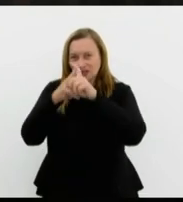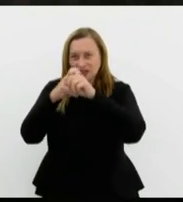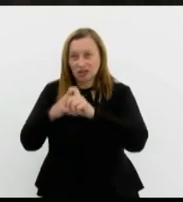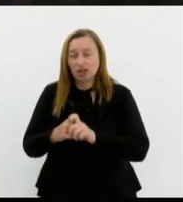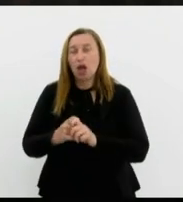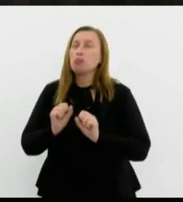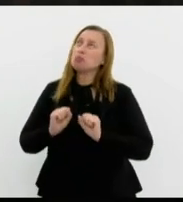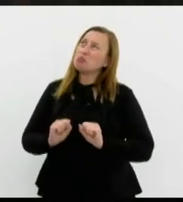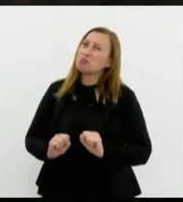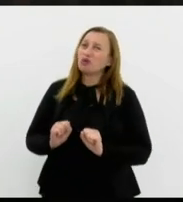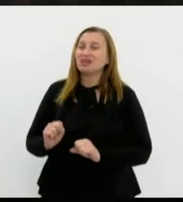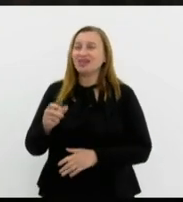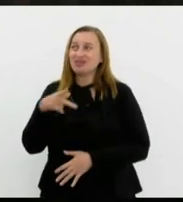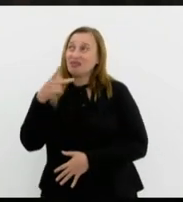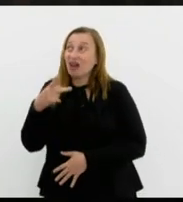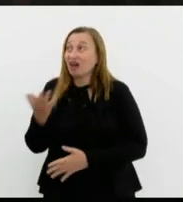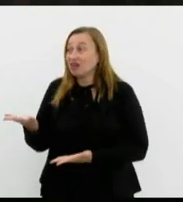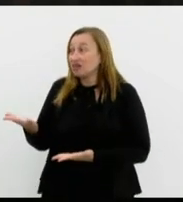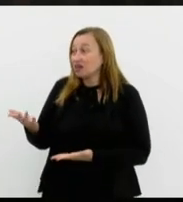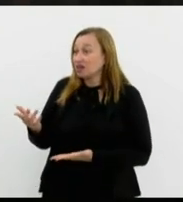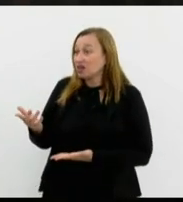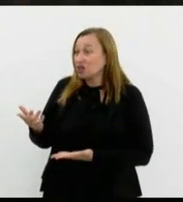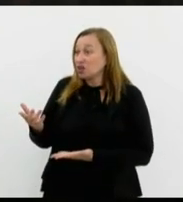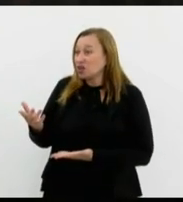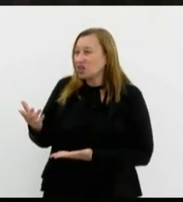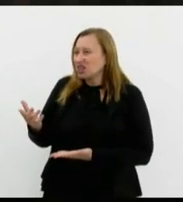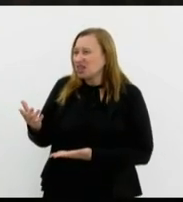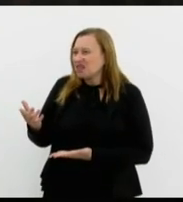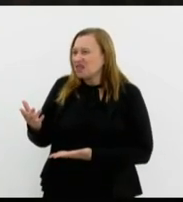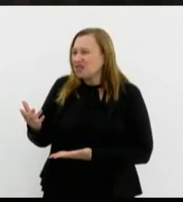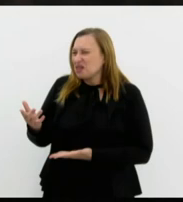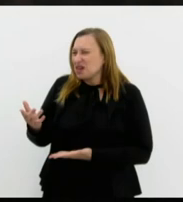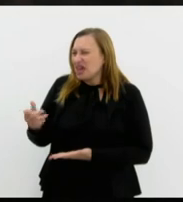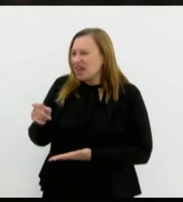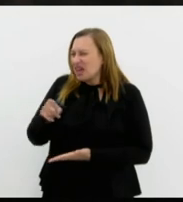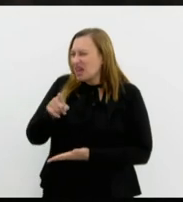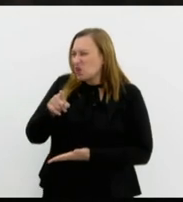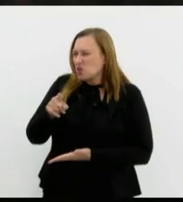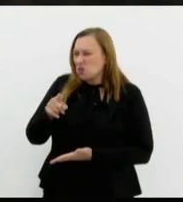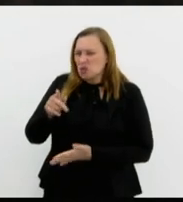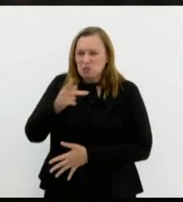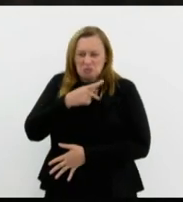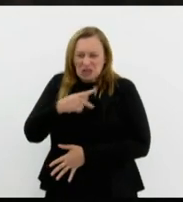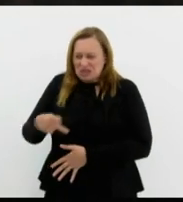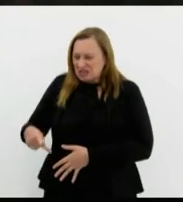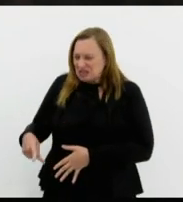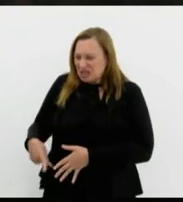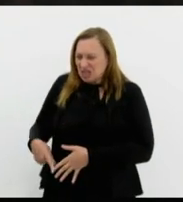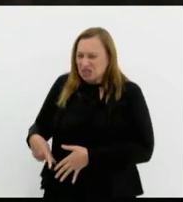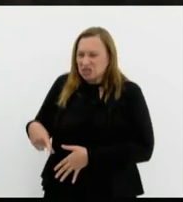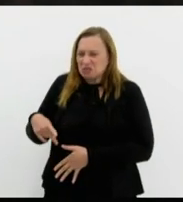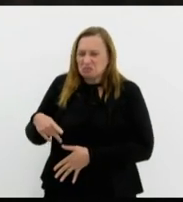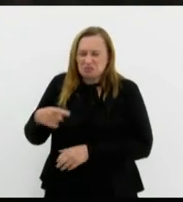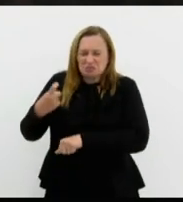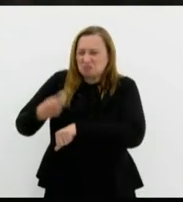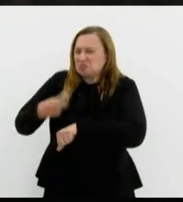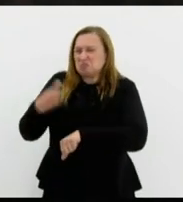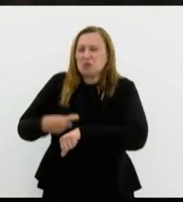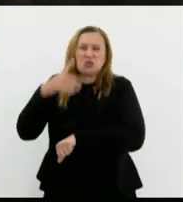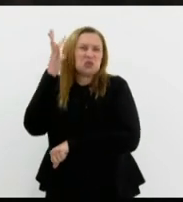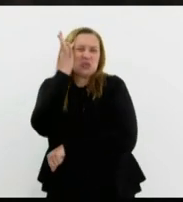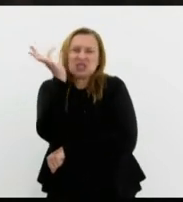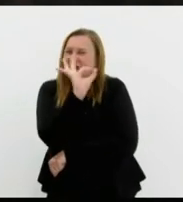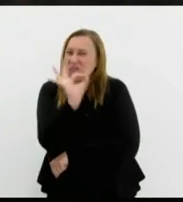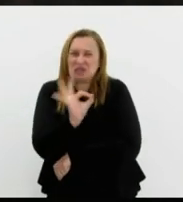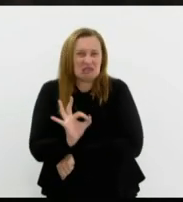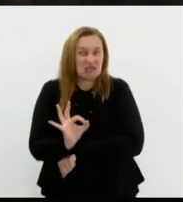admitir que isso faz parte da ignorância absoluta do presidente do nosso país. Um